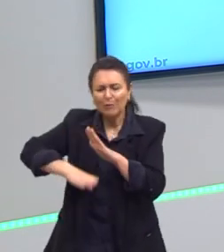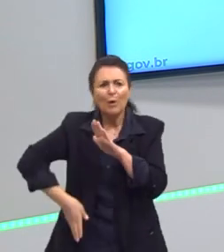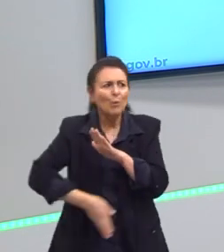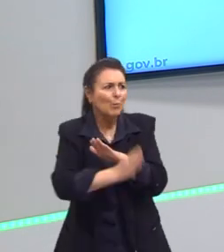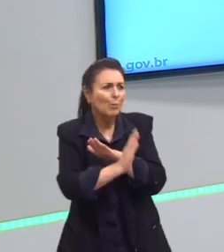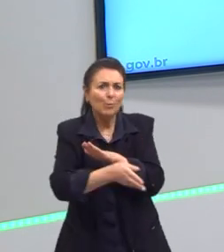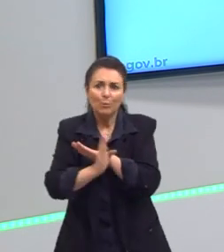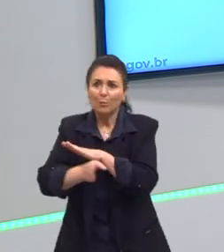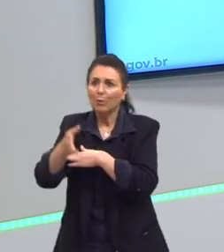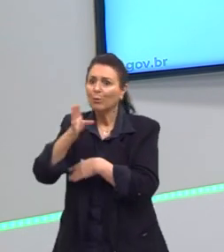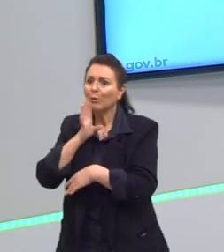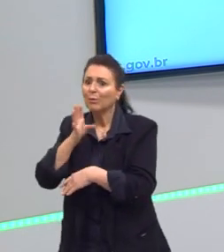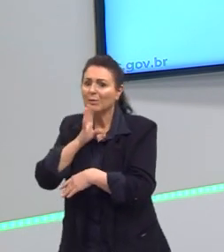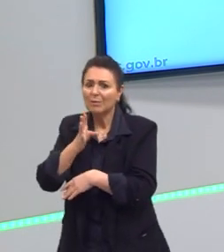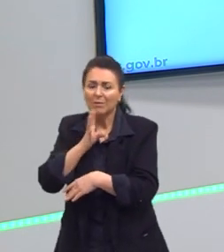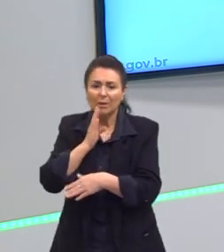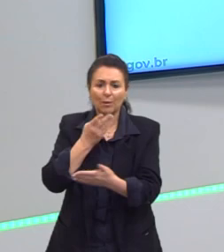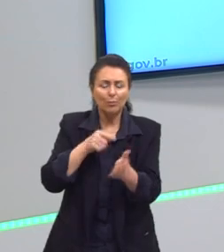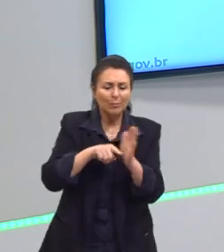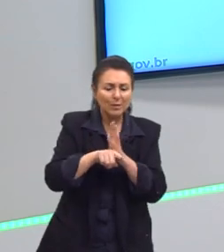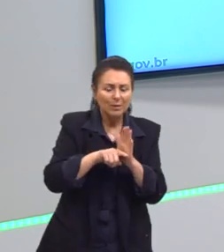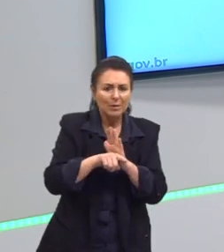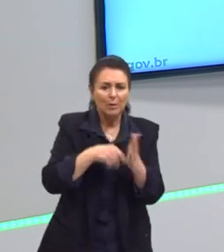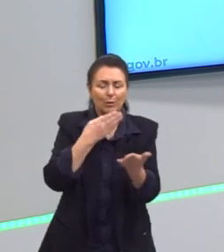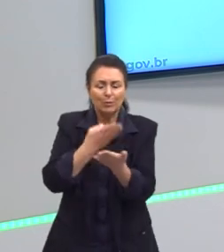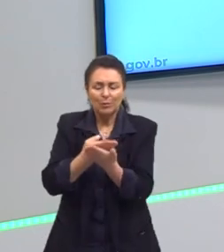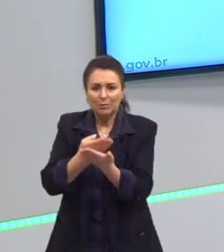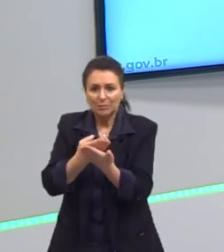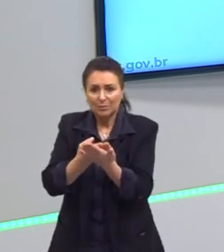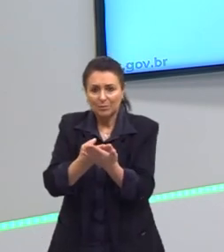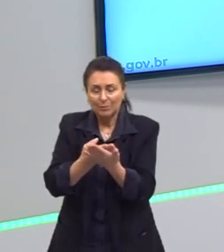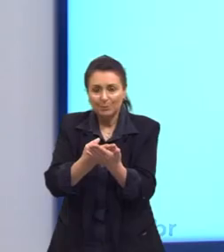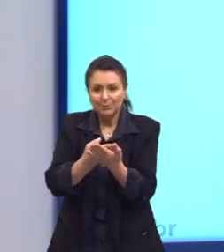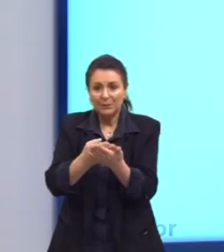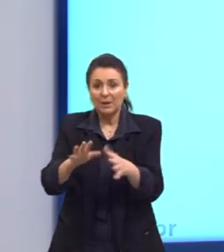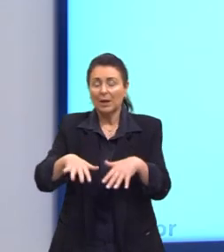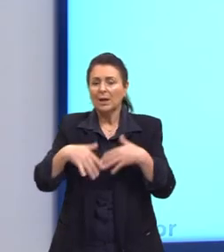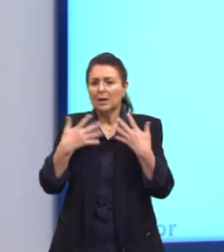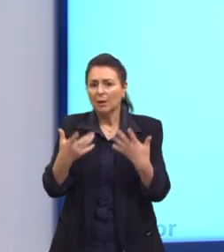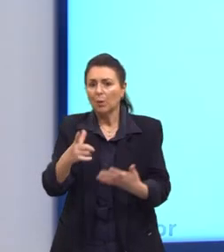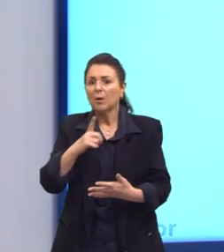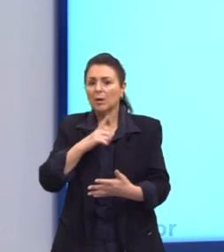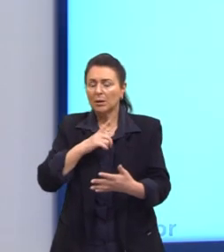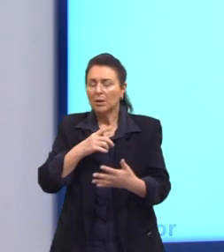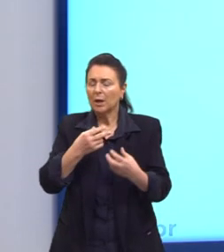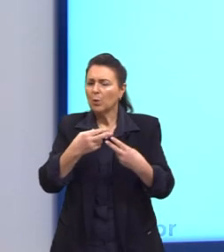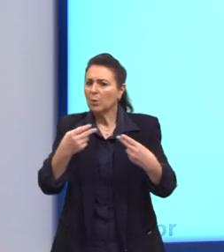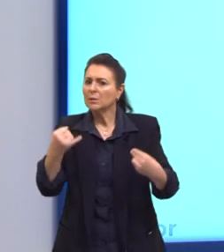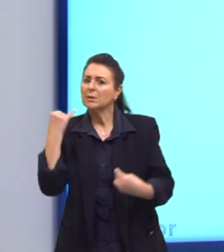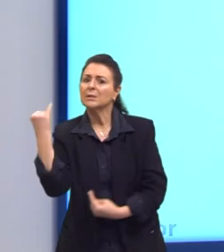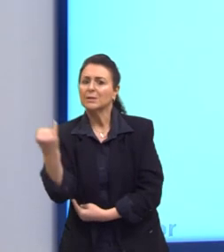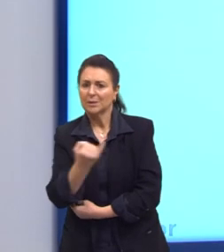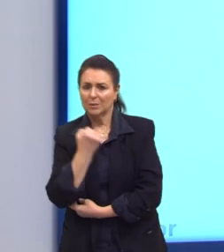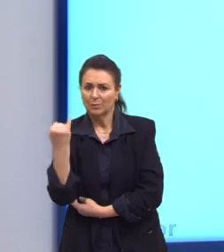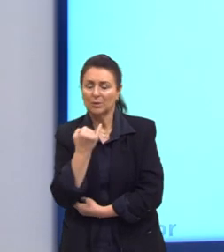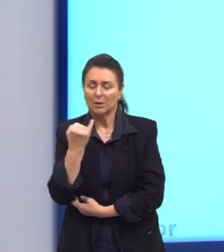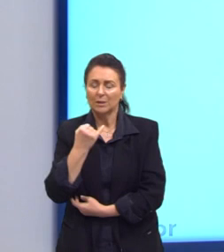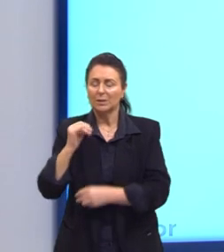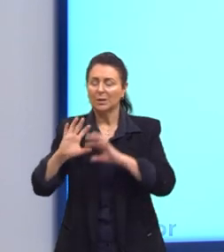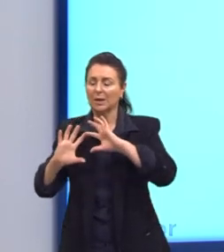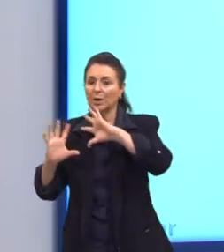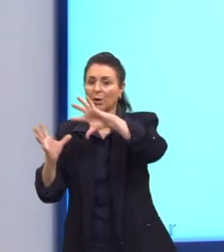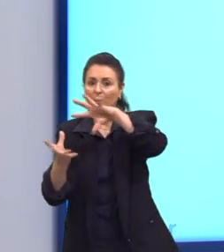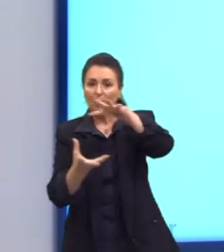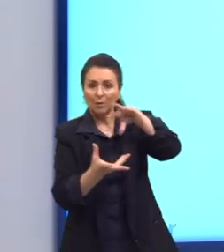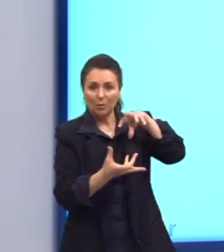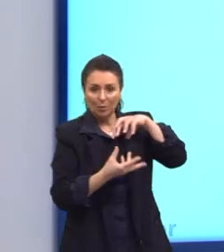conhecendo, pesquisando, estudando. Então, vejam que há aspectos bem importantes que a globalização trouxe.